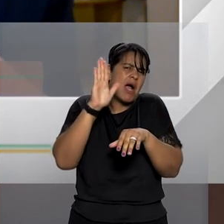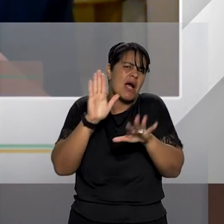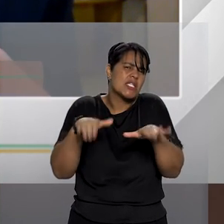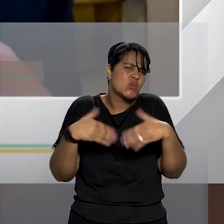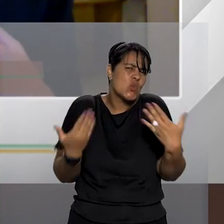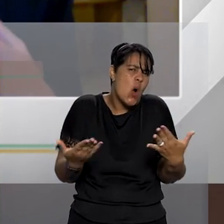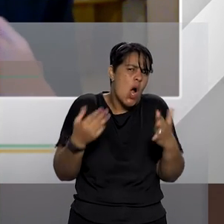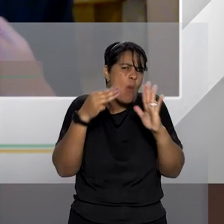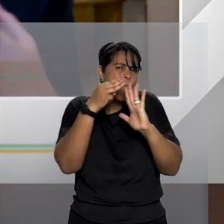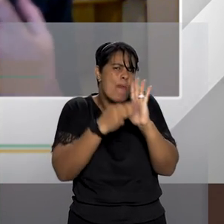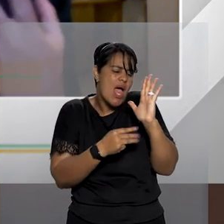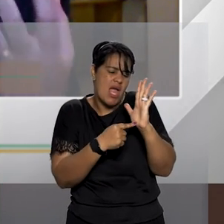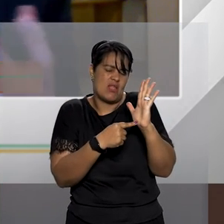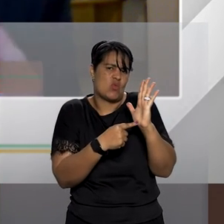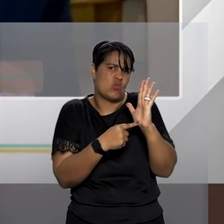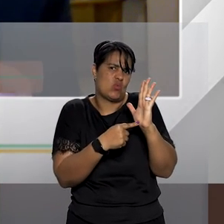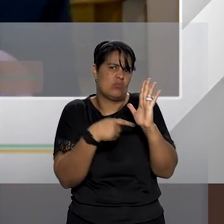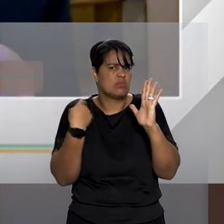metodologia